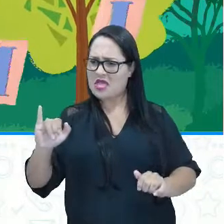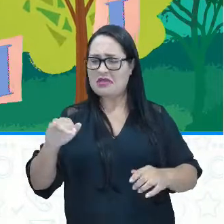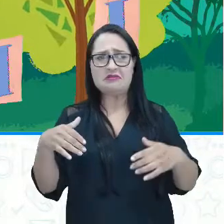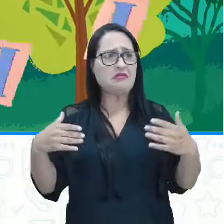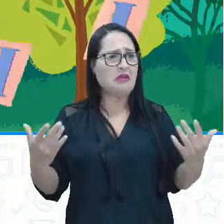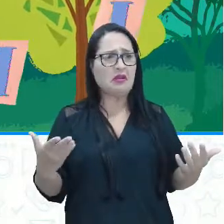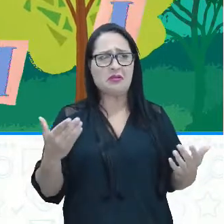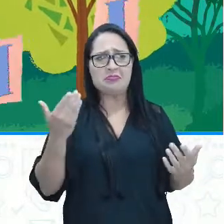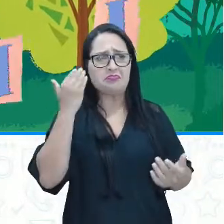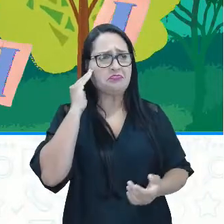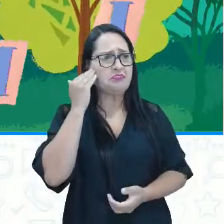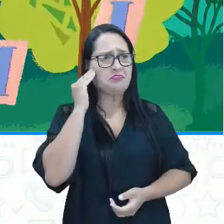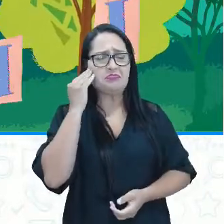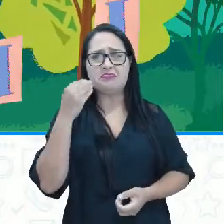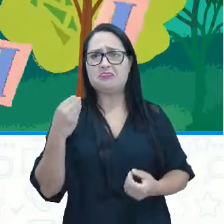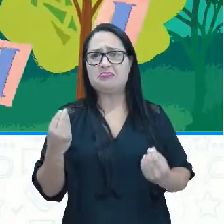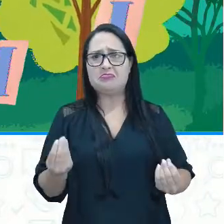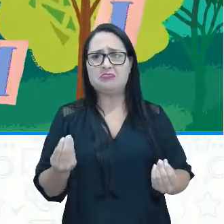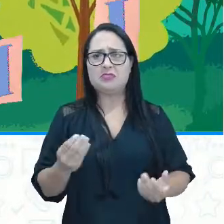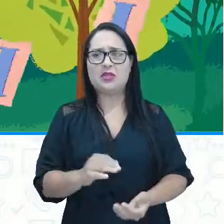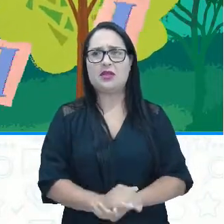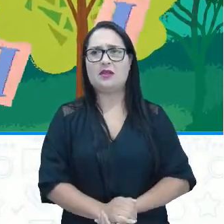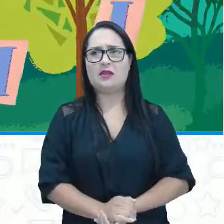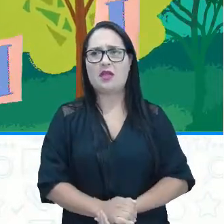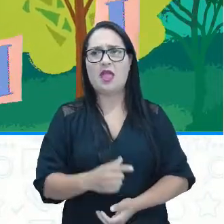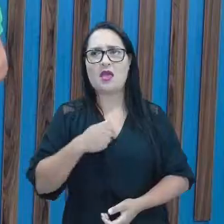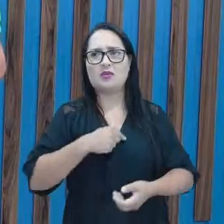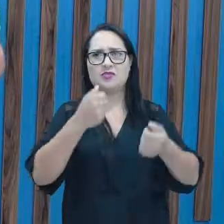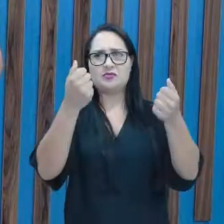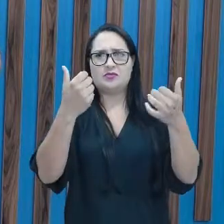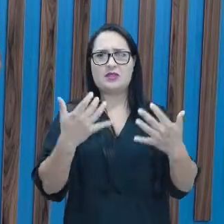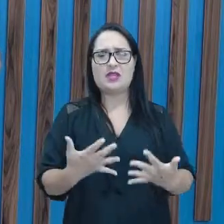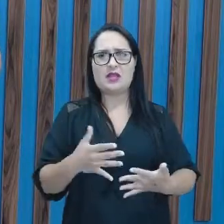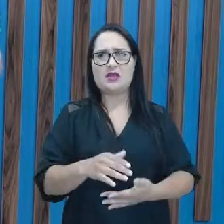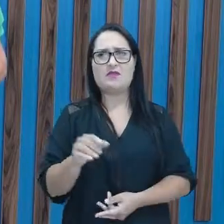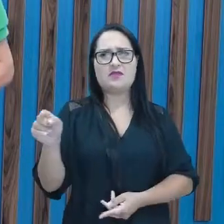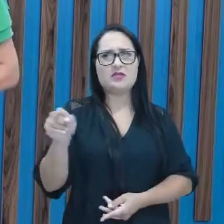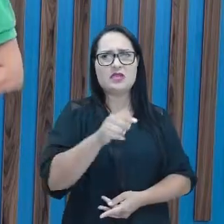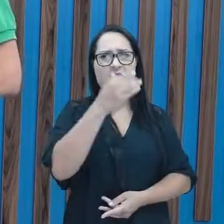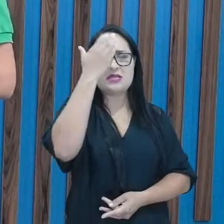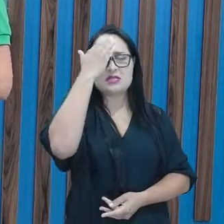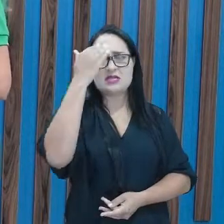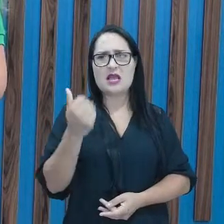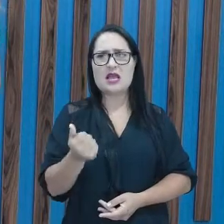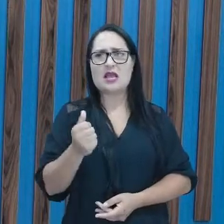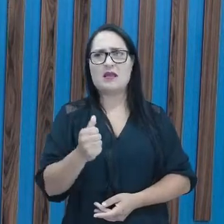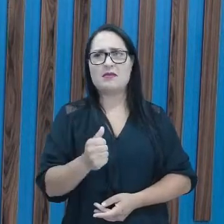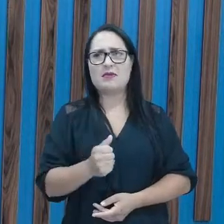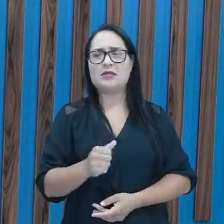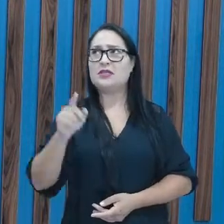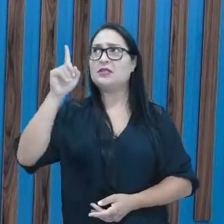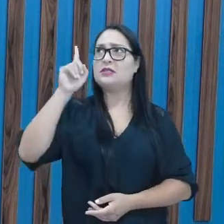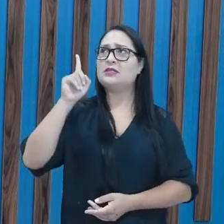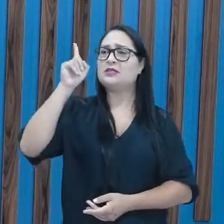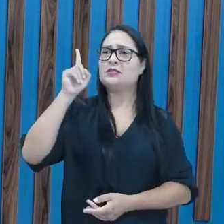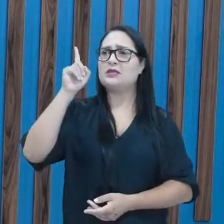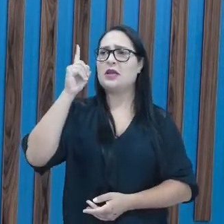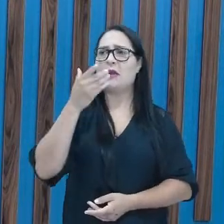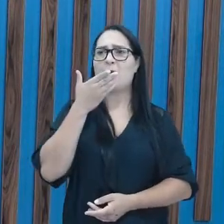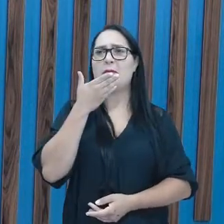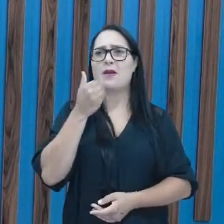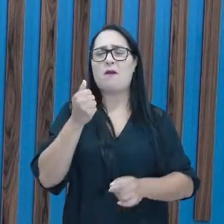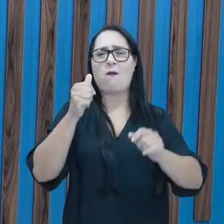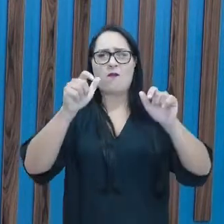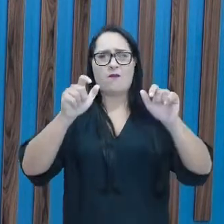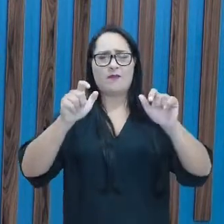Casey, não estou entendendo. Vou explicar. Vocês sabiam que este aqui é o melhor lugar